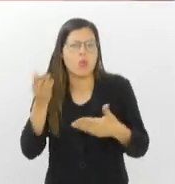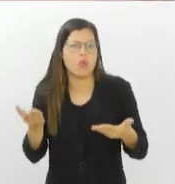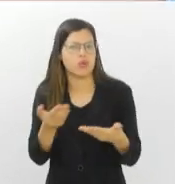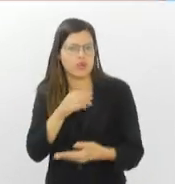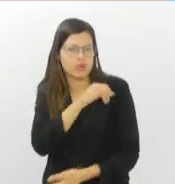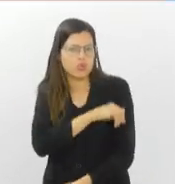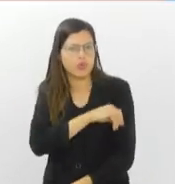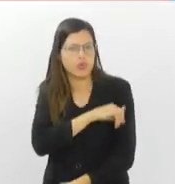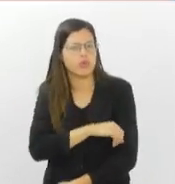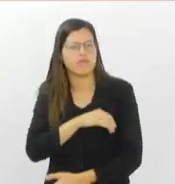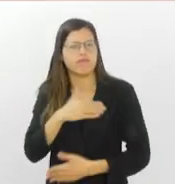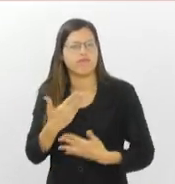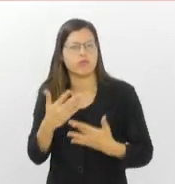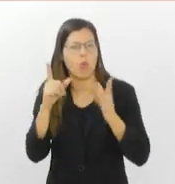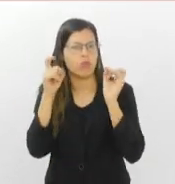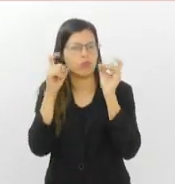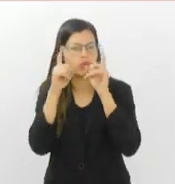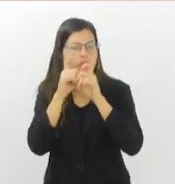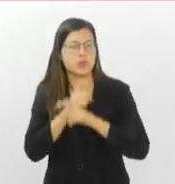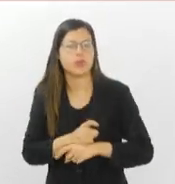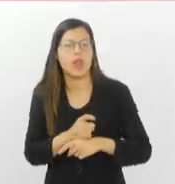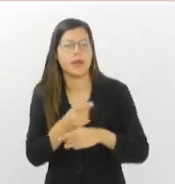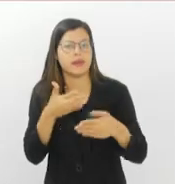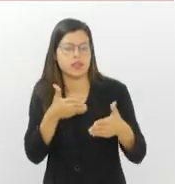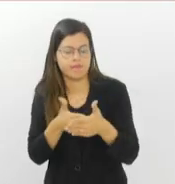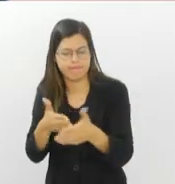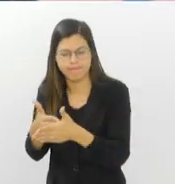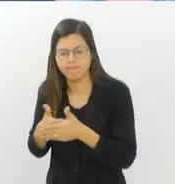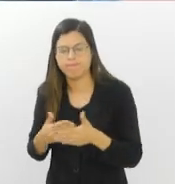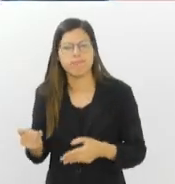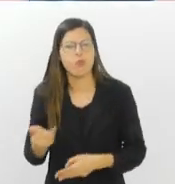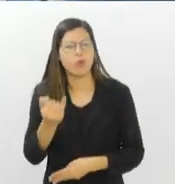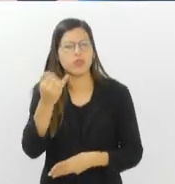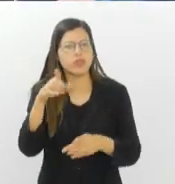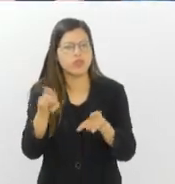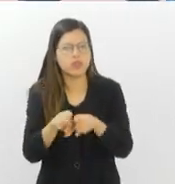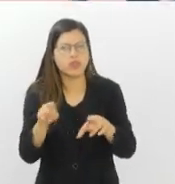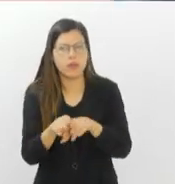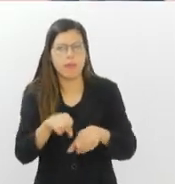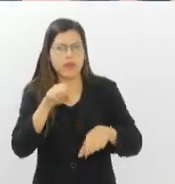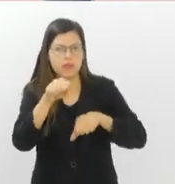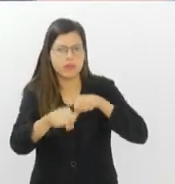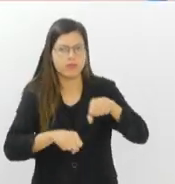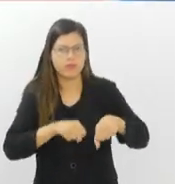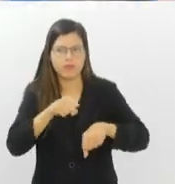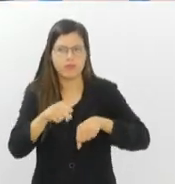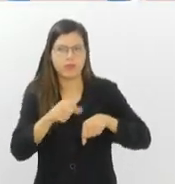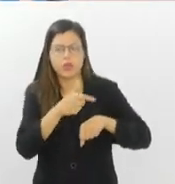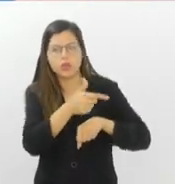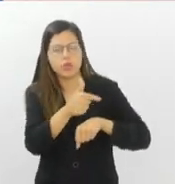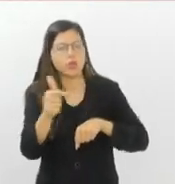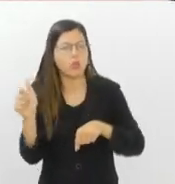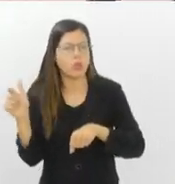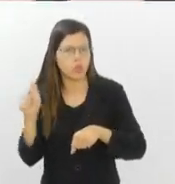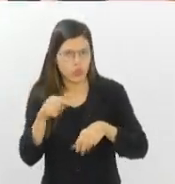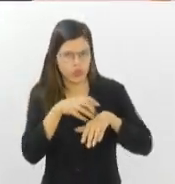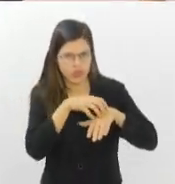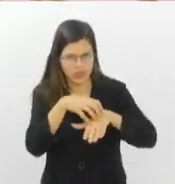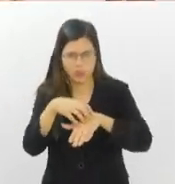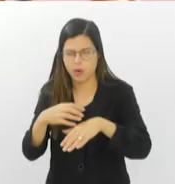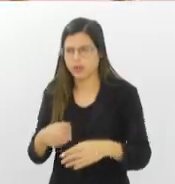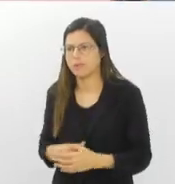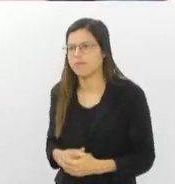as dificuldades que vocês enfrentam e também a importância de ligar ciclovias e os principais modais de transporte? A principal